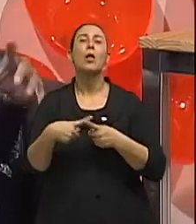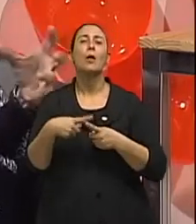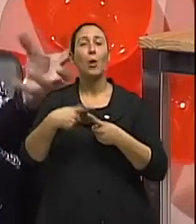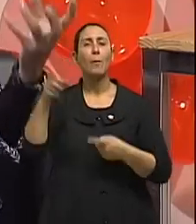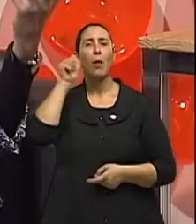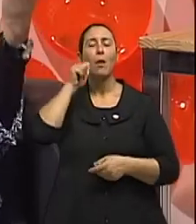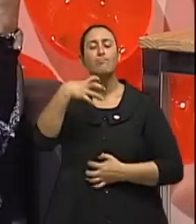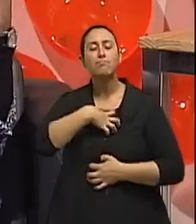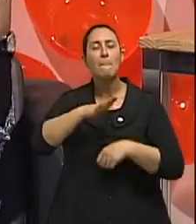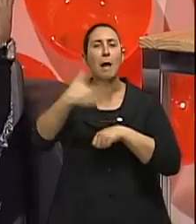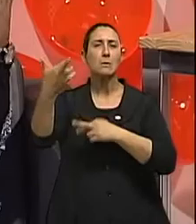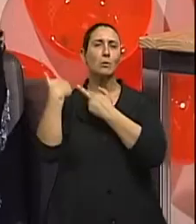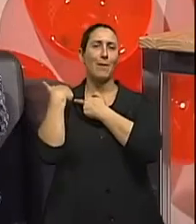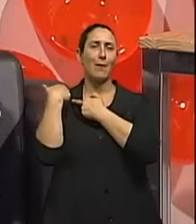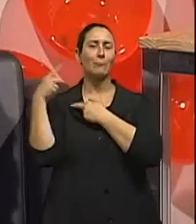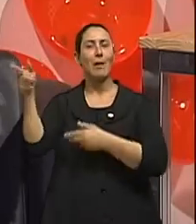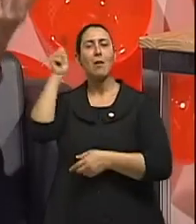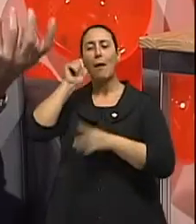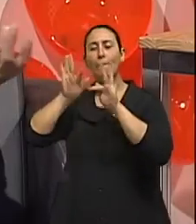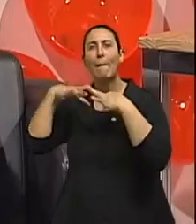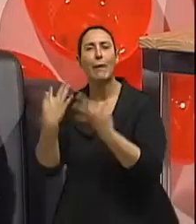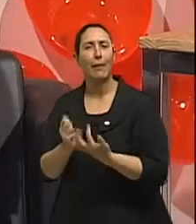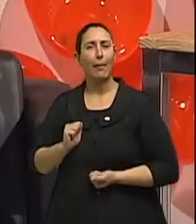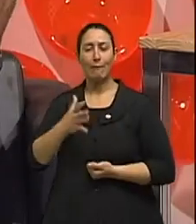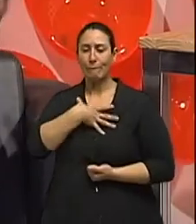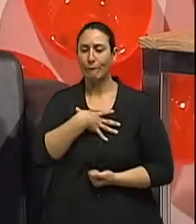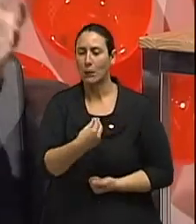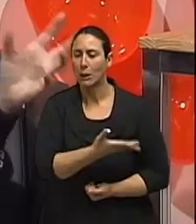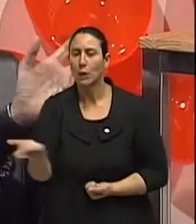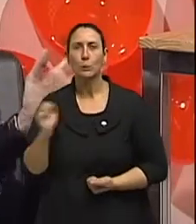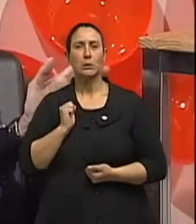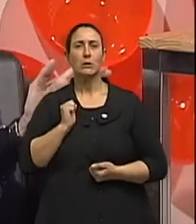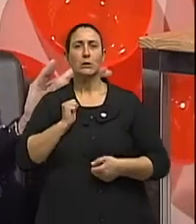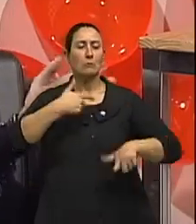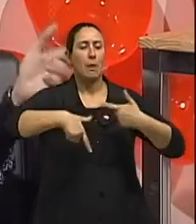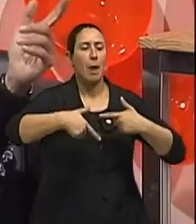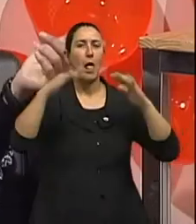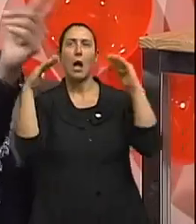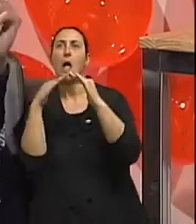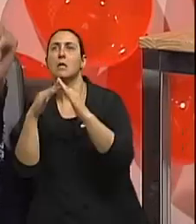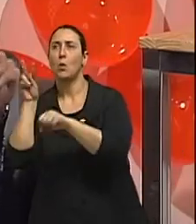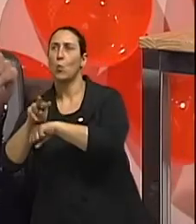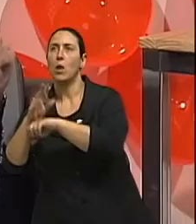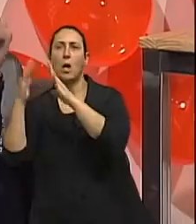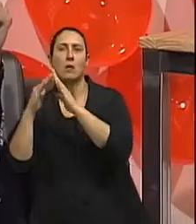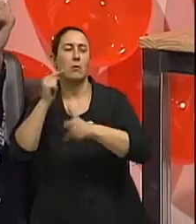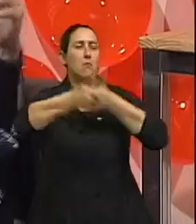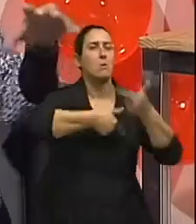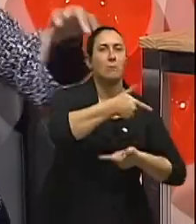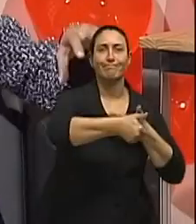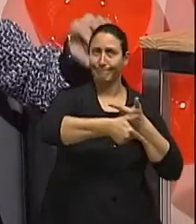responsabilidades junto com a família, junto com as crianças, essas atividades de administração da casa. No entanto,